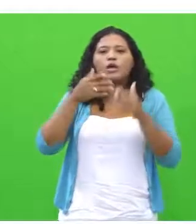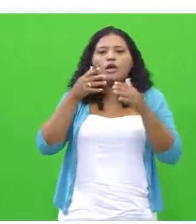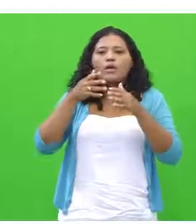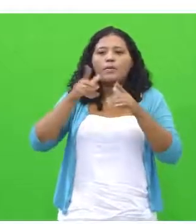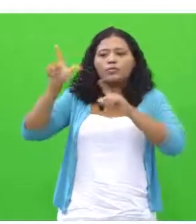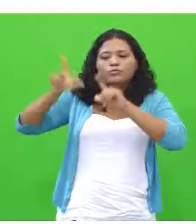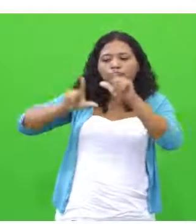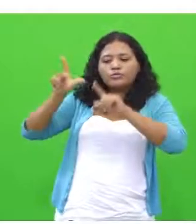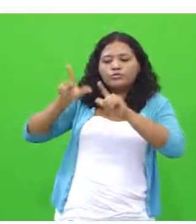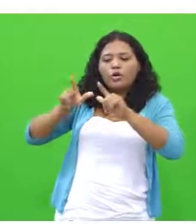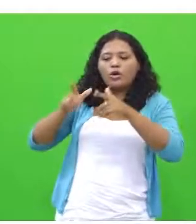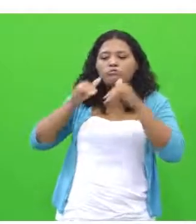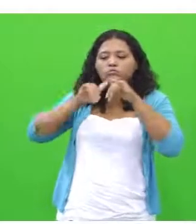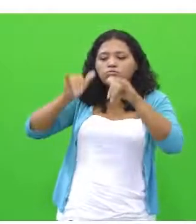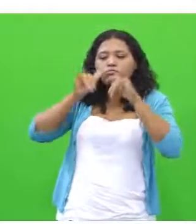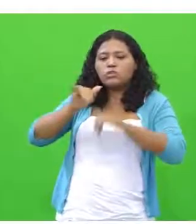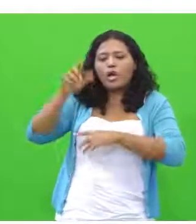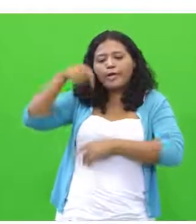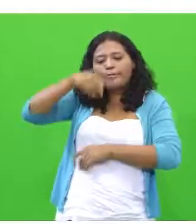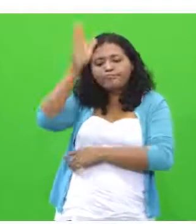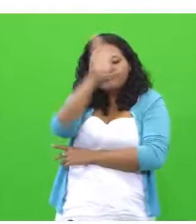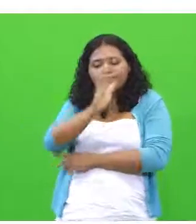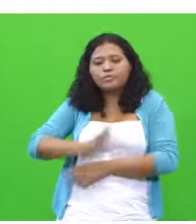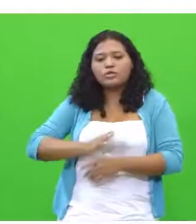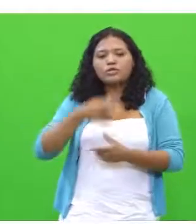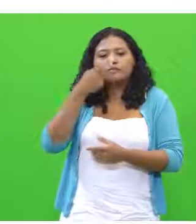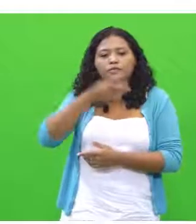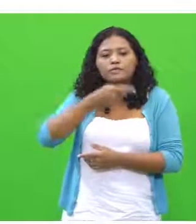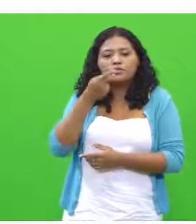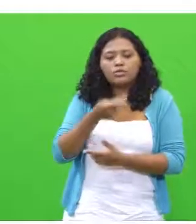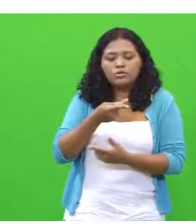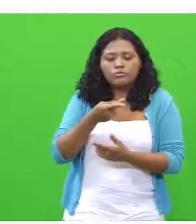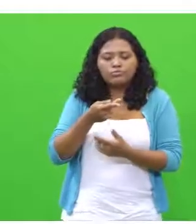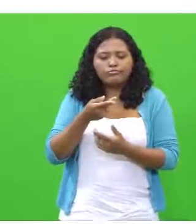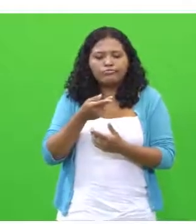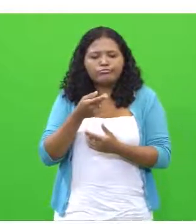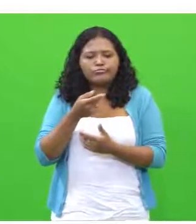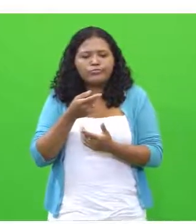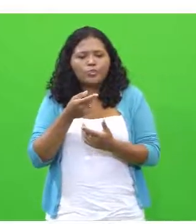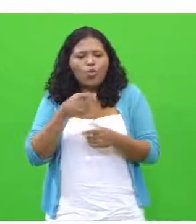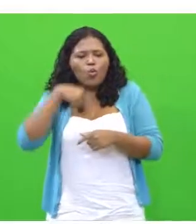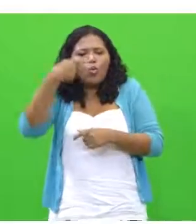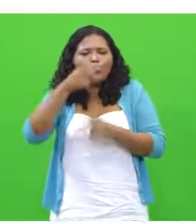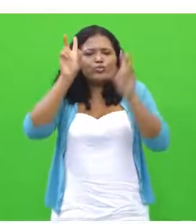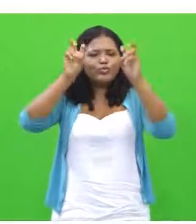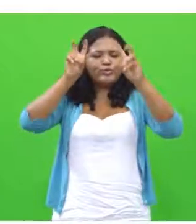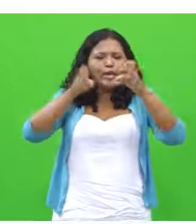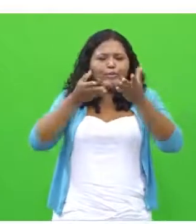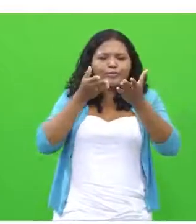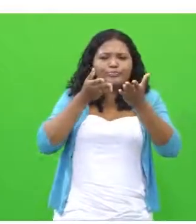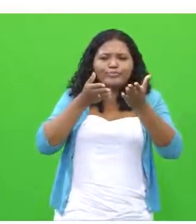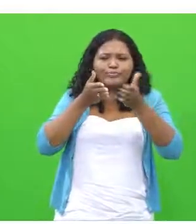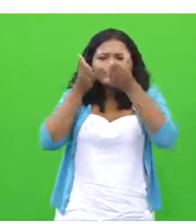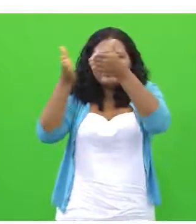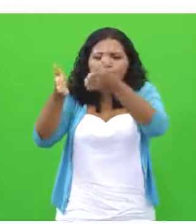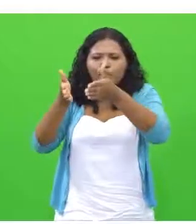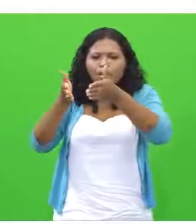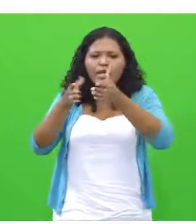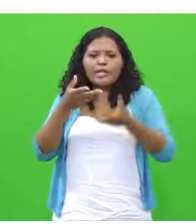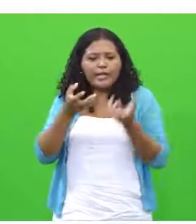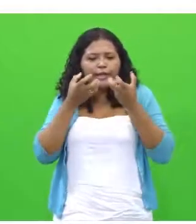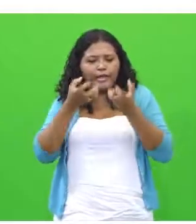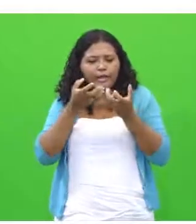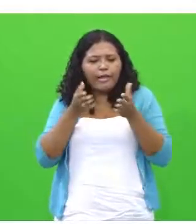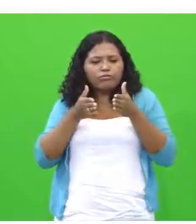à questão específica do consumismo fugiu ao tema que eles estavam querendo. Eles queriam uma discussão em